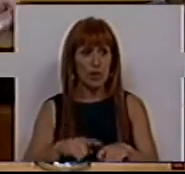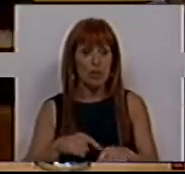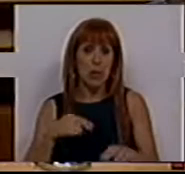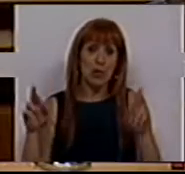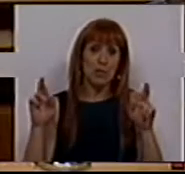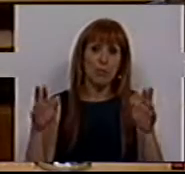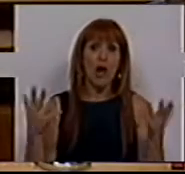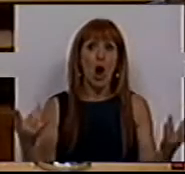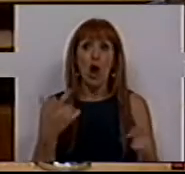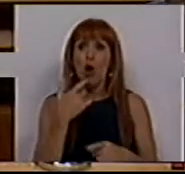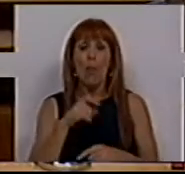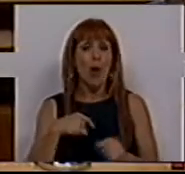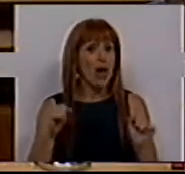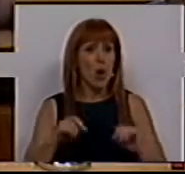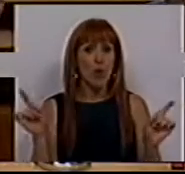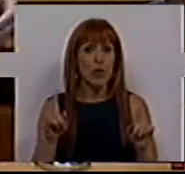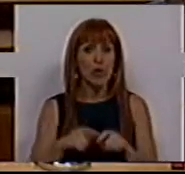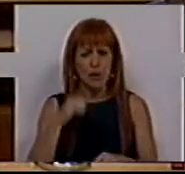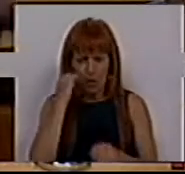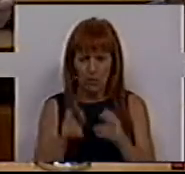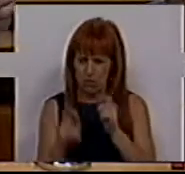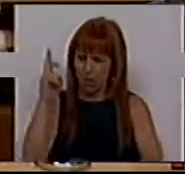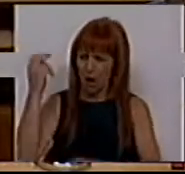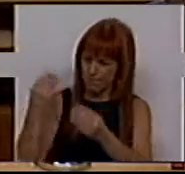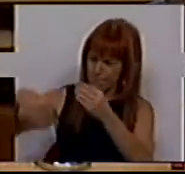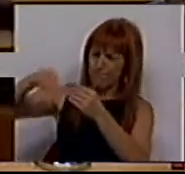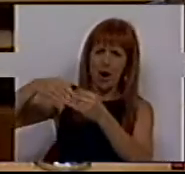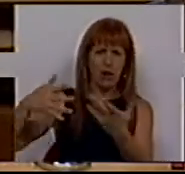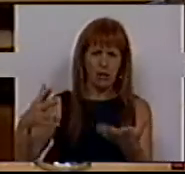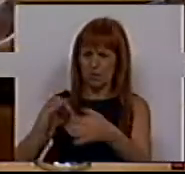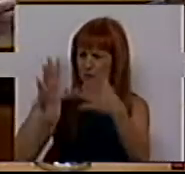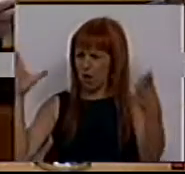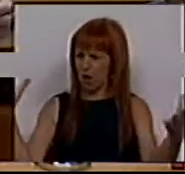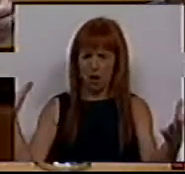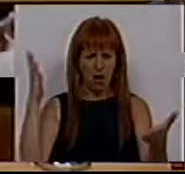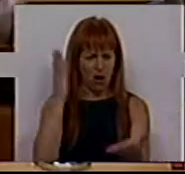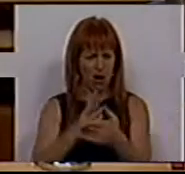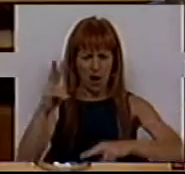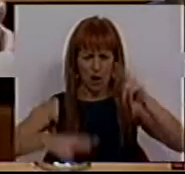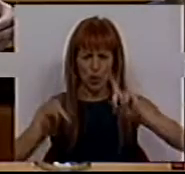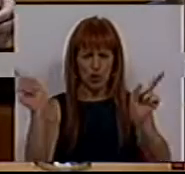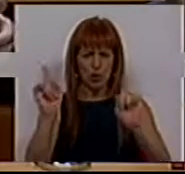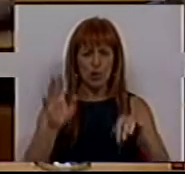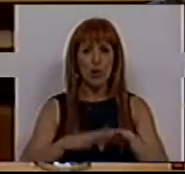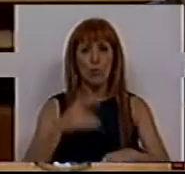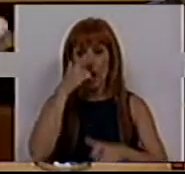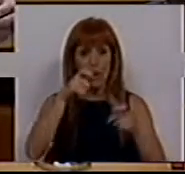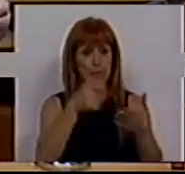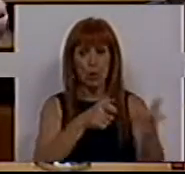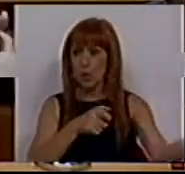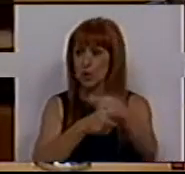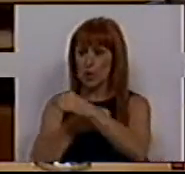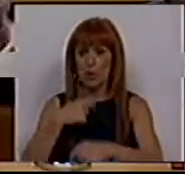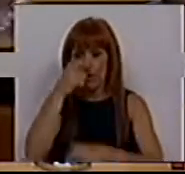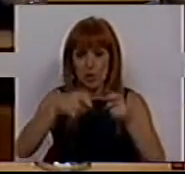esperemos. Agora, que não podemos estar de acordo é num agravamento extraordinário, que não tem nada de neutralidade fiscal, sobre o contribuinte, sobre